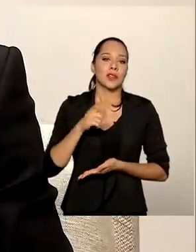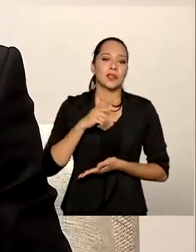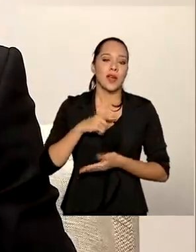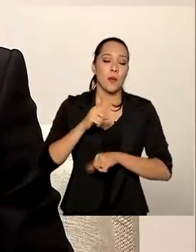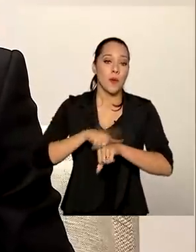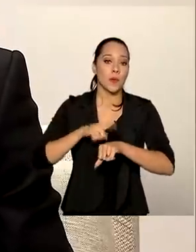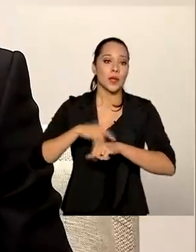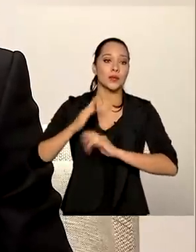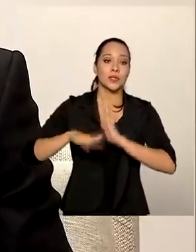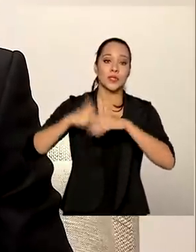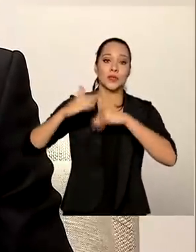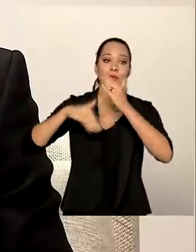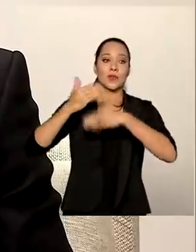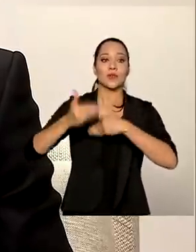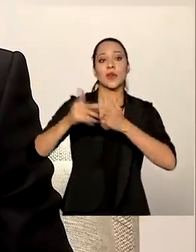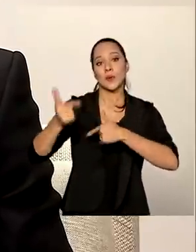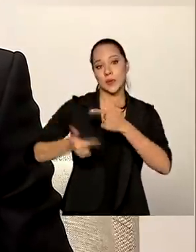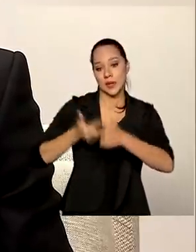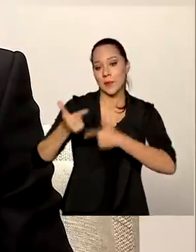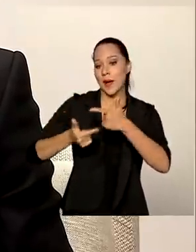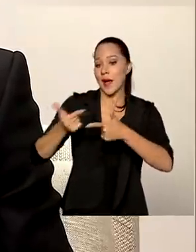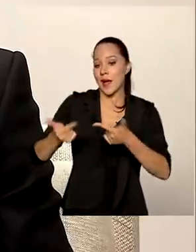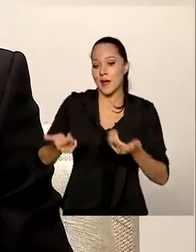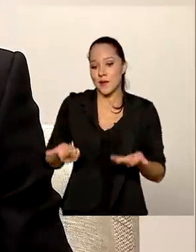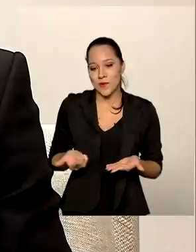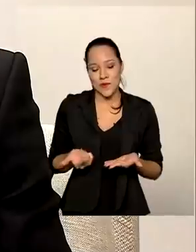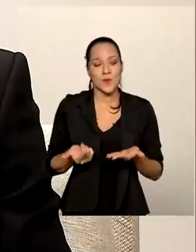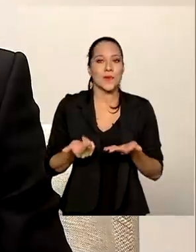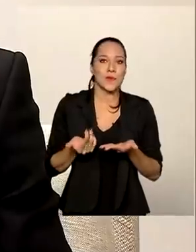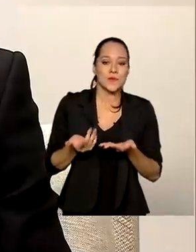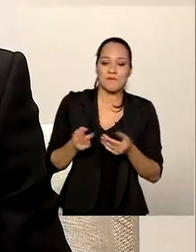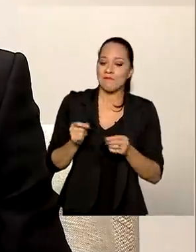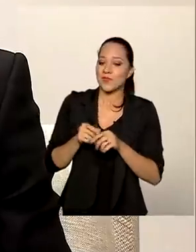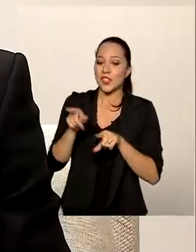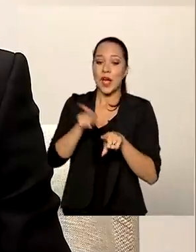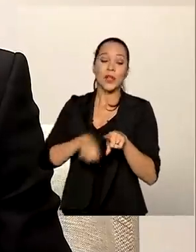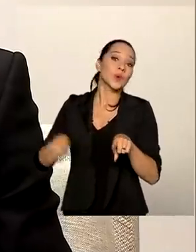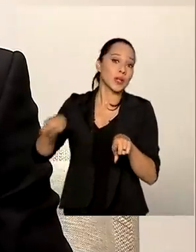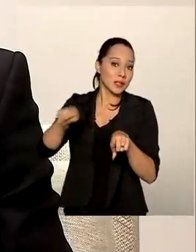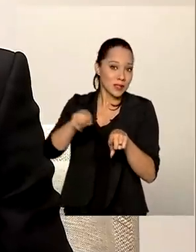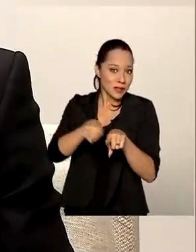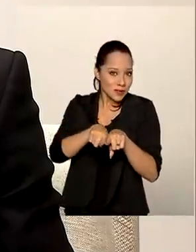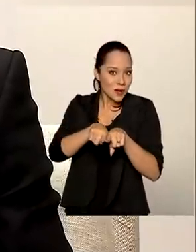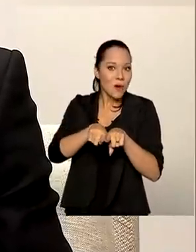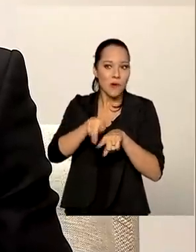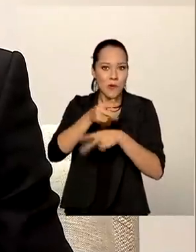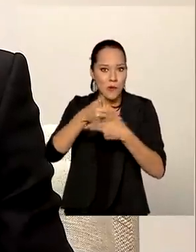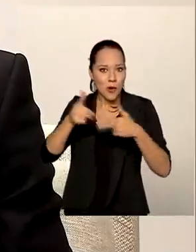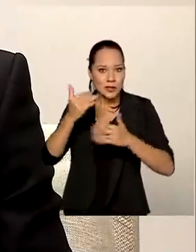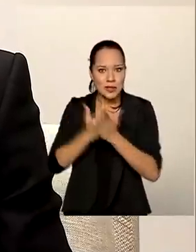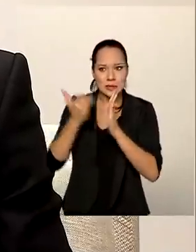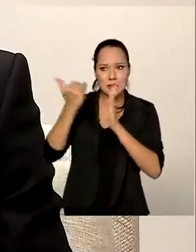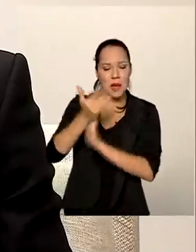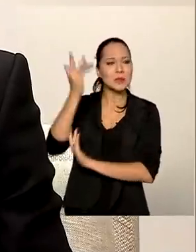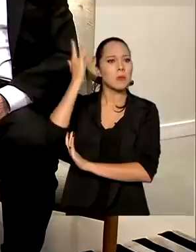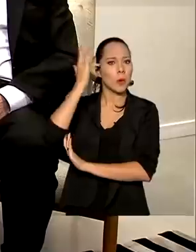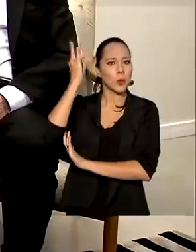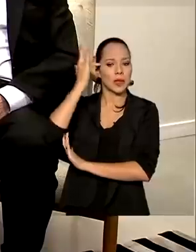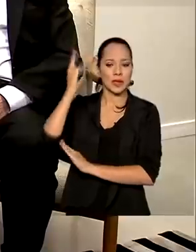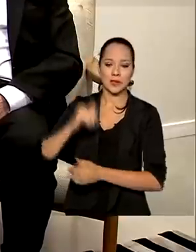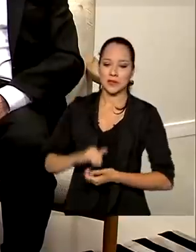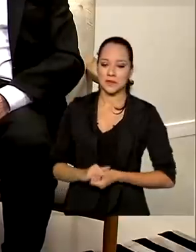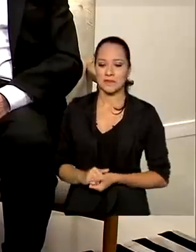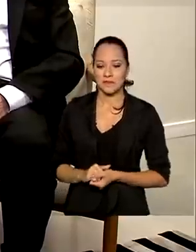desenvolvermos um trabalho de atualização com equipamentos muito mais modernos.